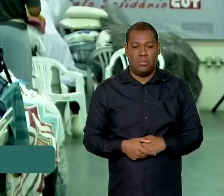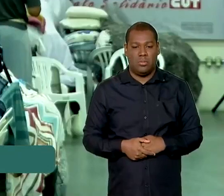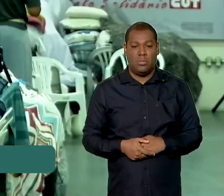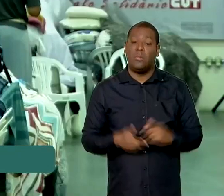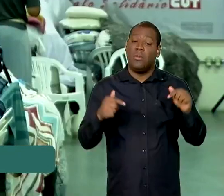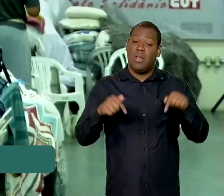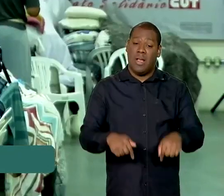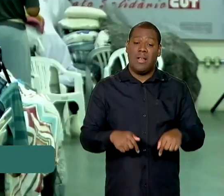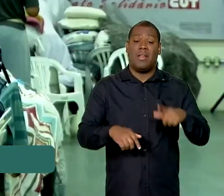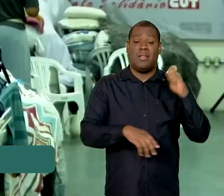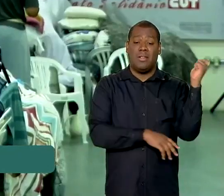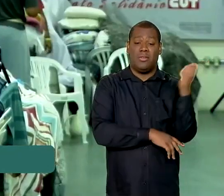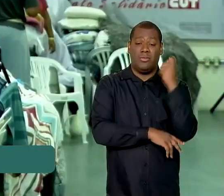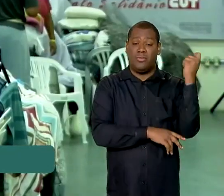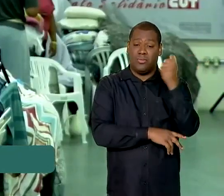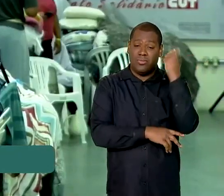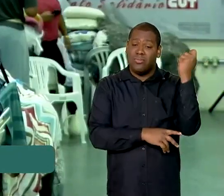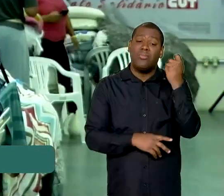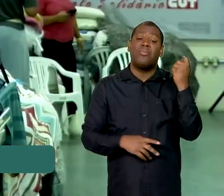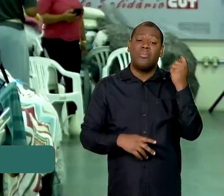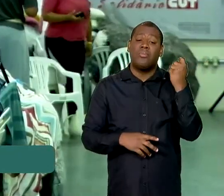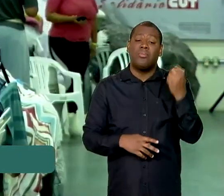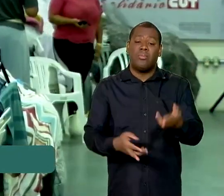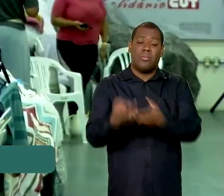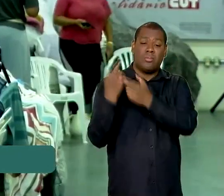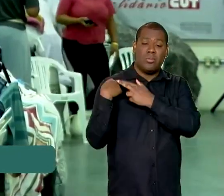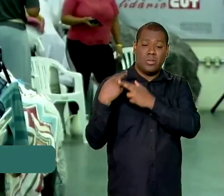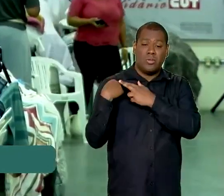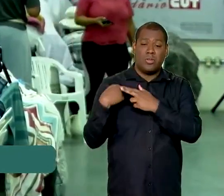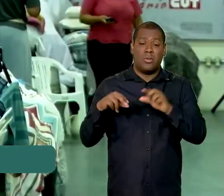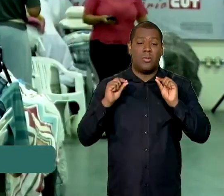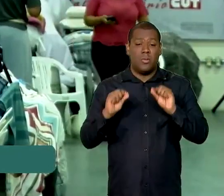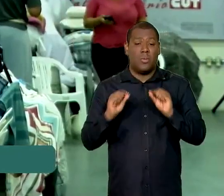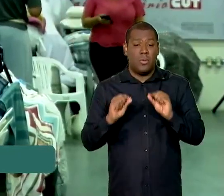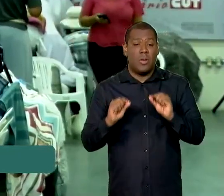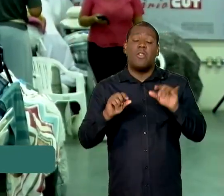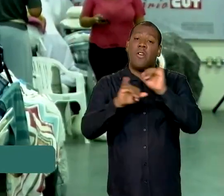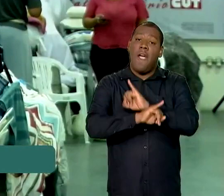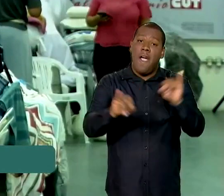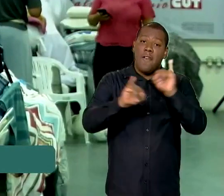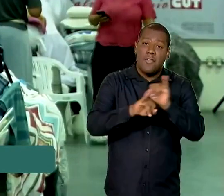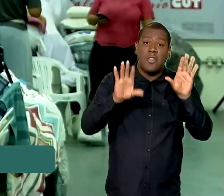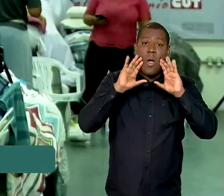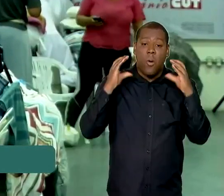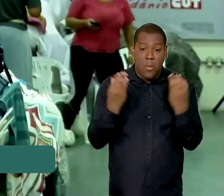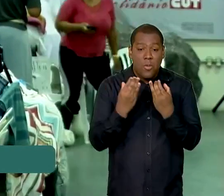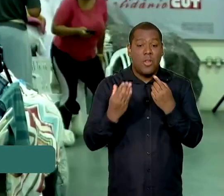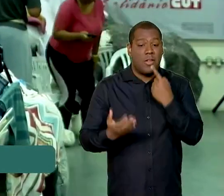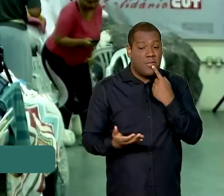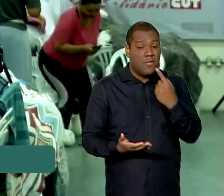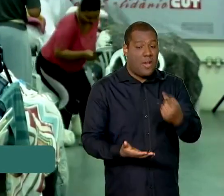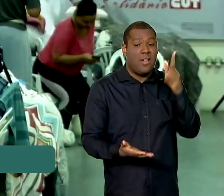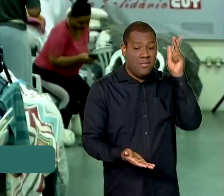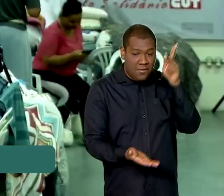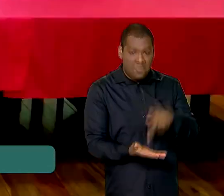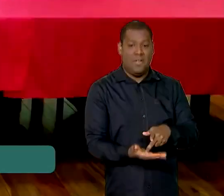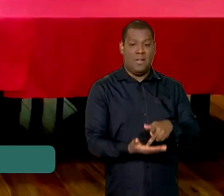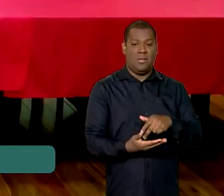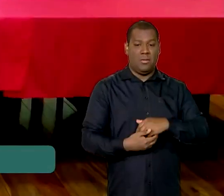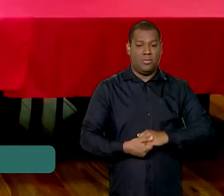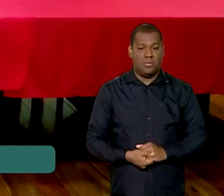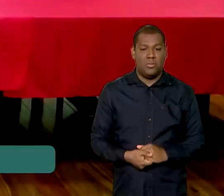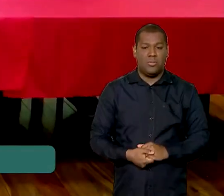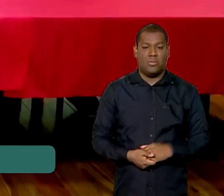gente, enquanto AMPA, enquanto CUT, vai ter a responsabilidade de estar passando isso para as comunidades e fazendo todo esse trabalho.